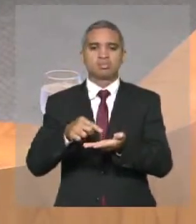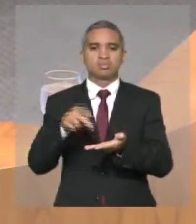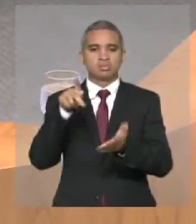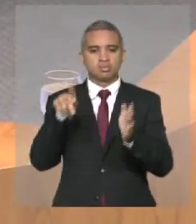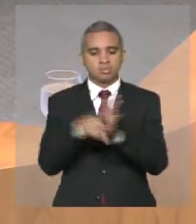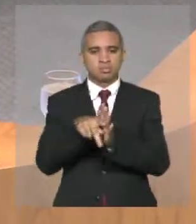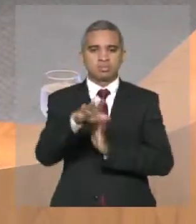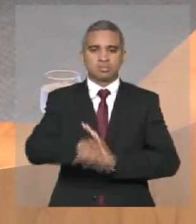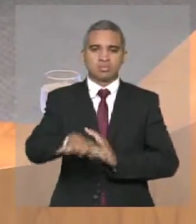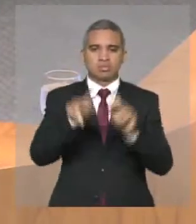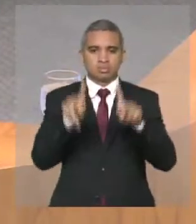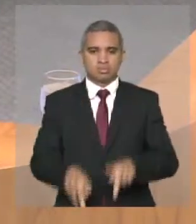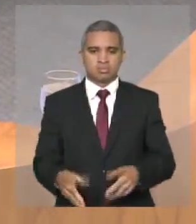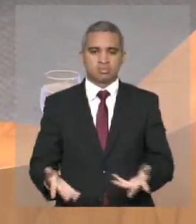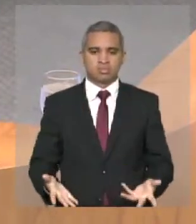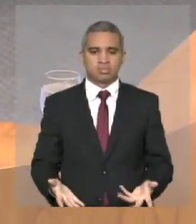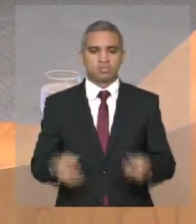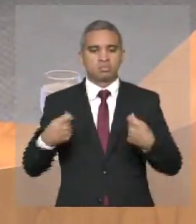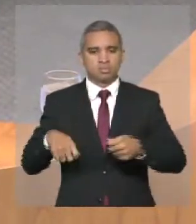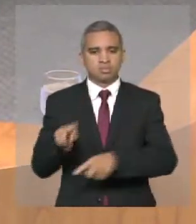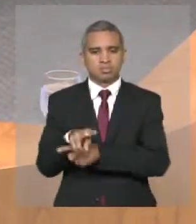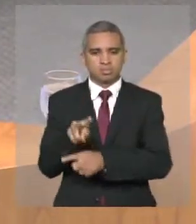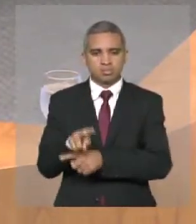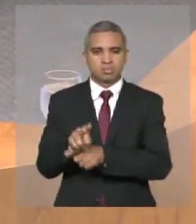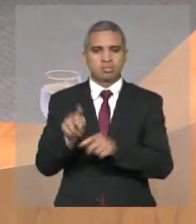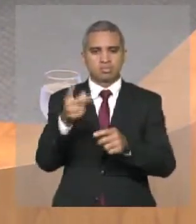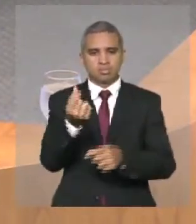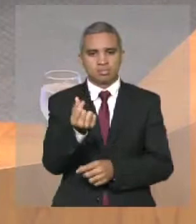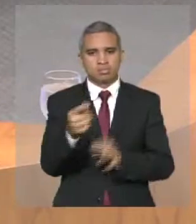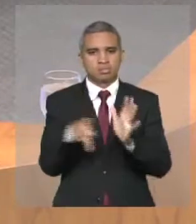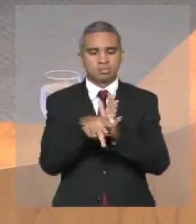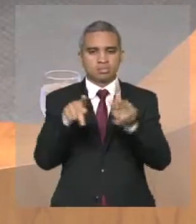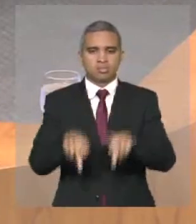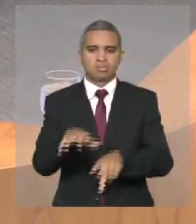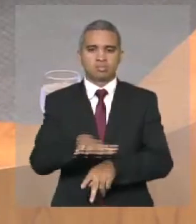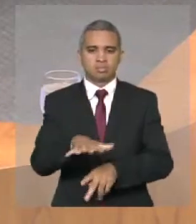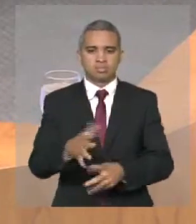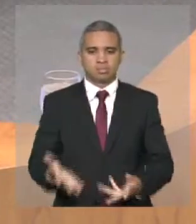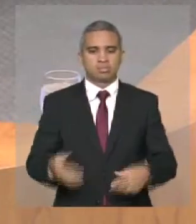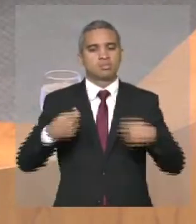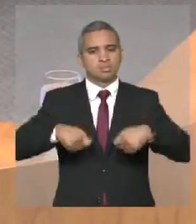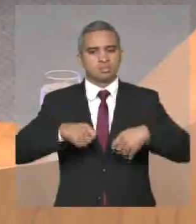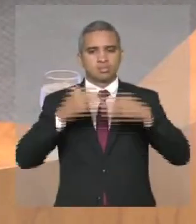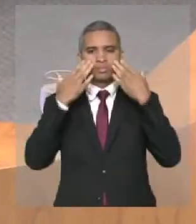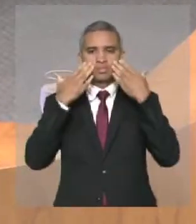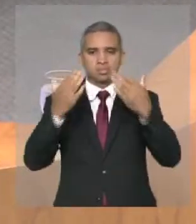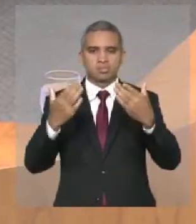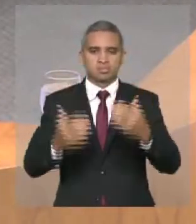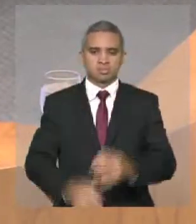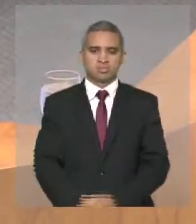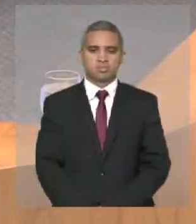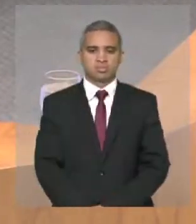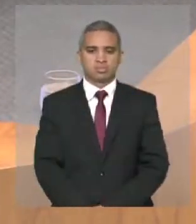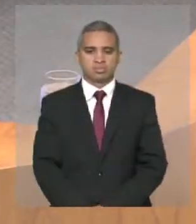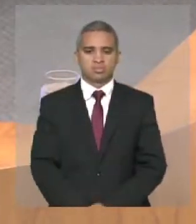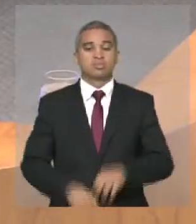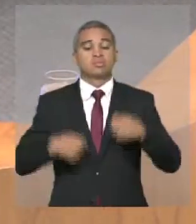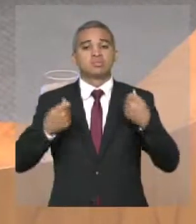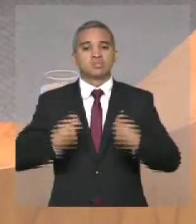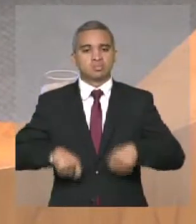zelo pela coisa pública, a necessidade de transparência, a